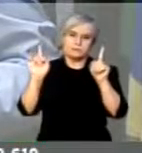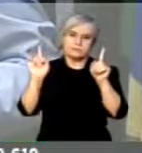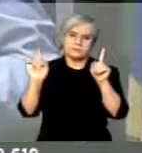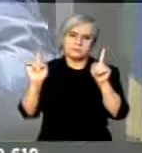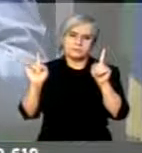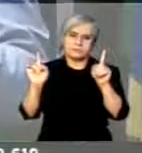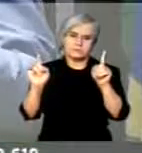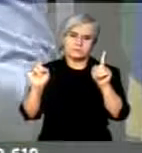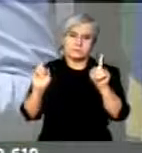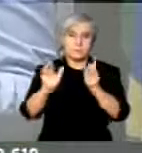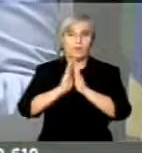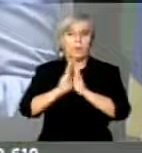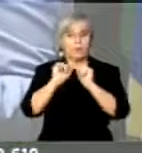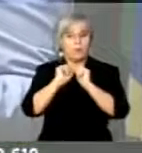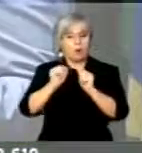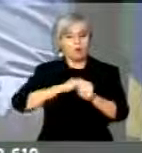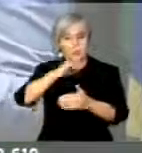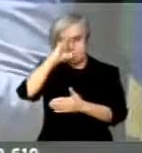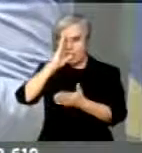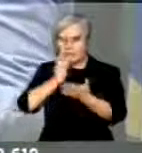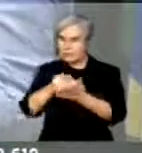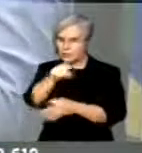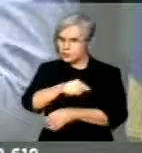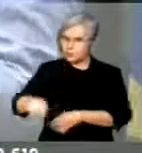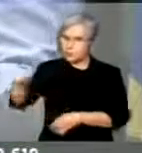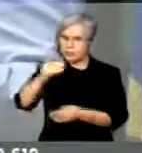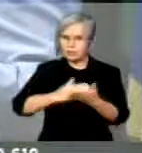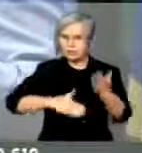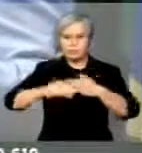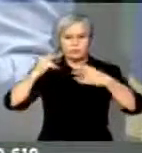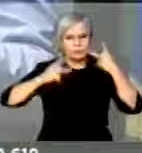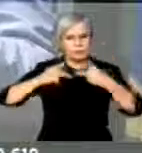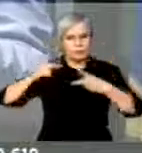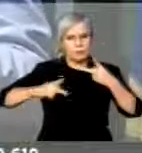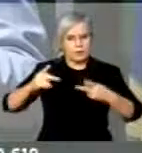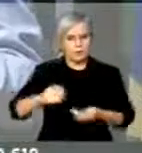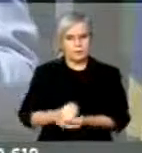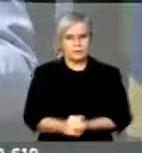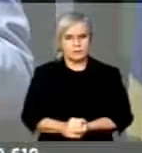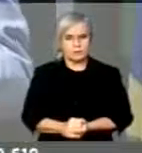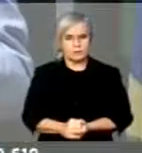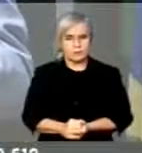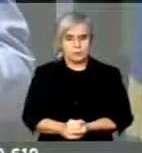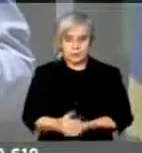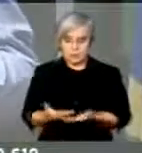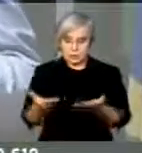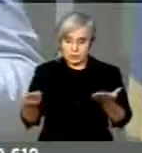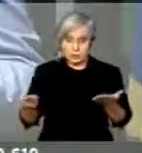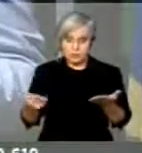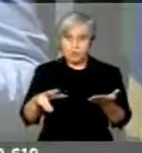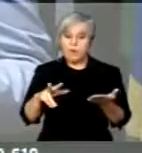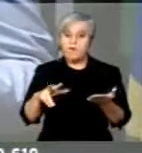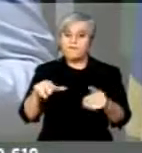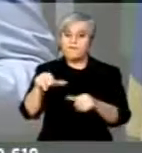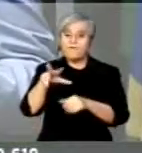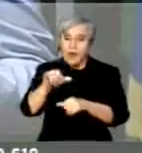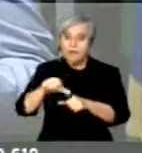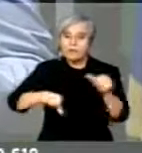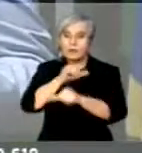Tenham certeza, meus caros companheiros, que este quadro rapidamente mudará.